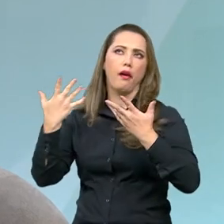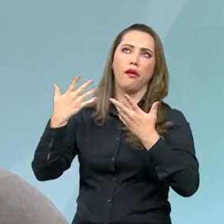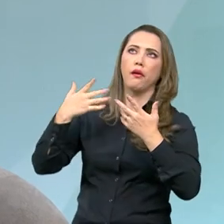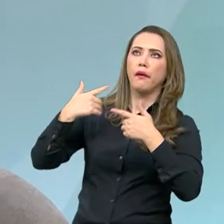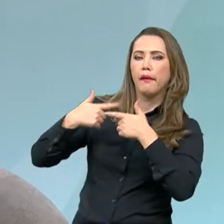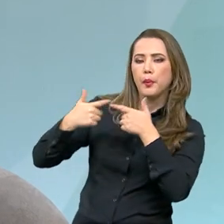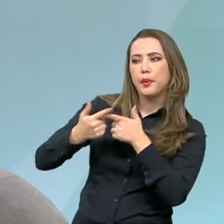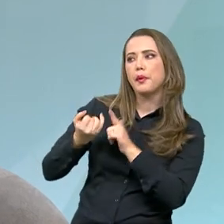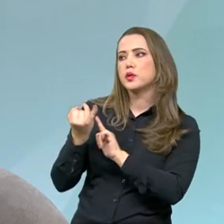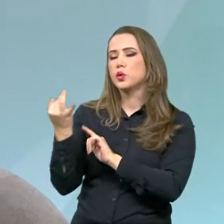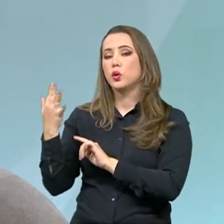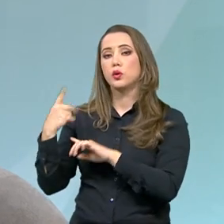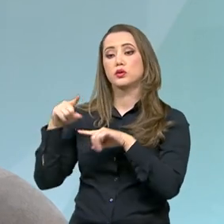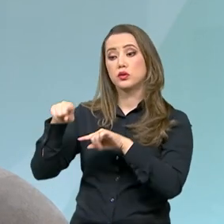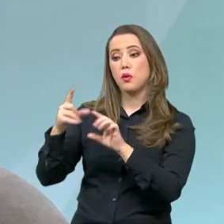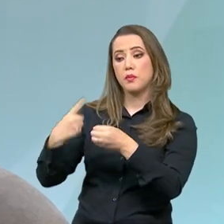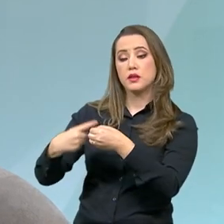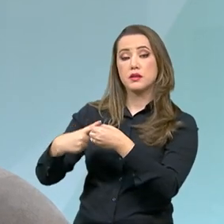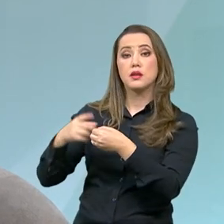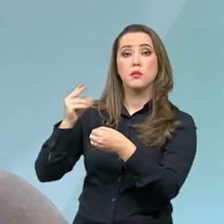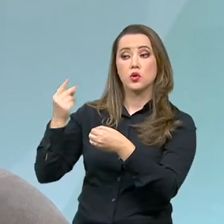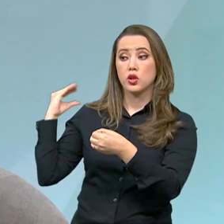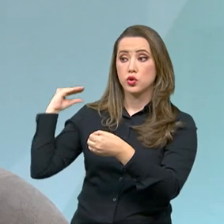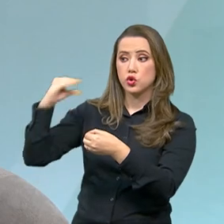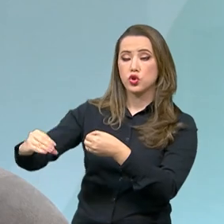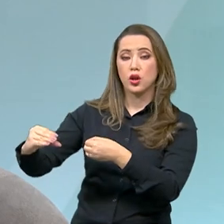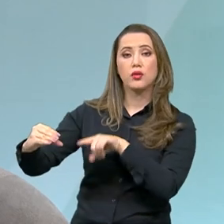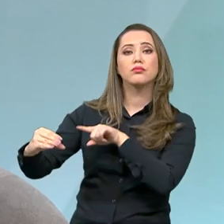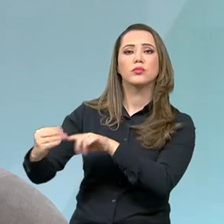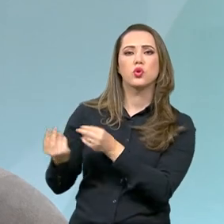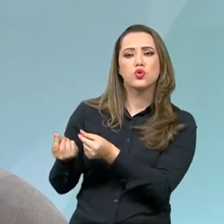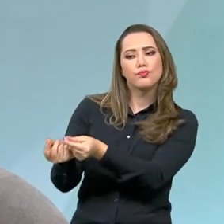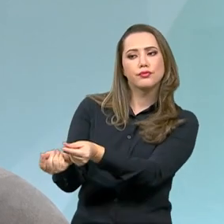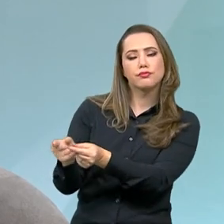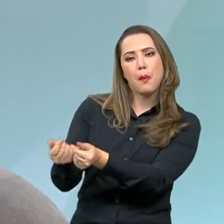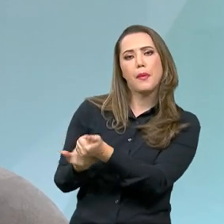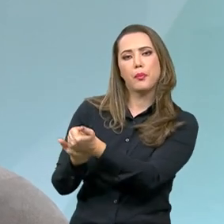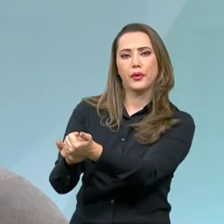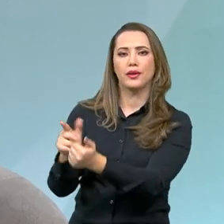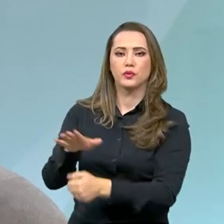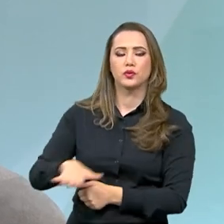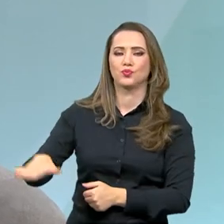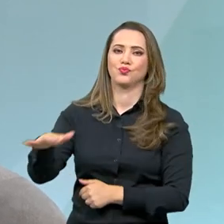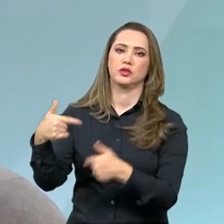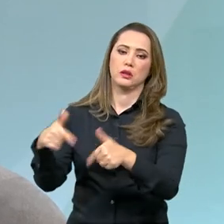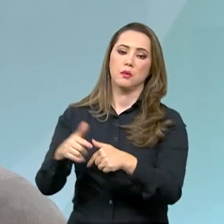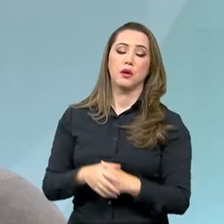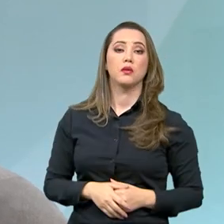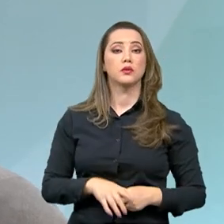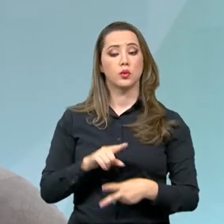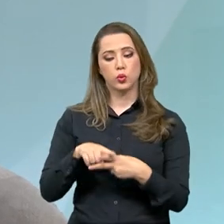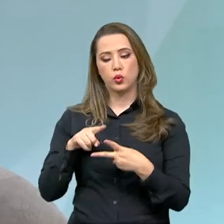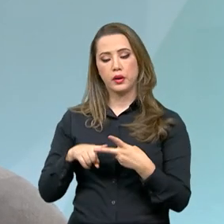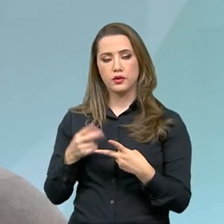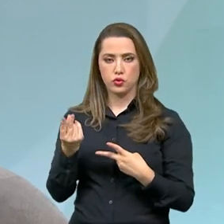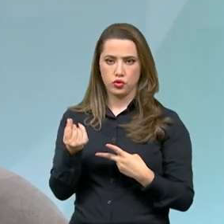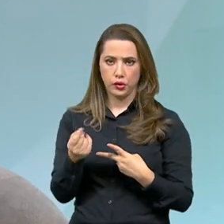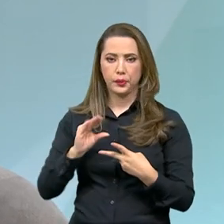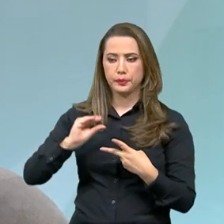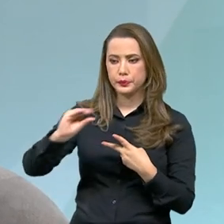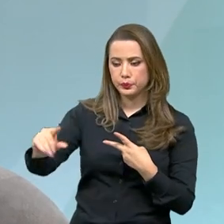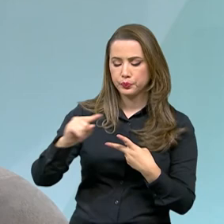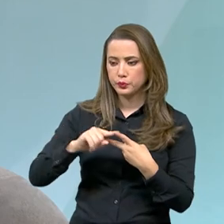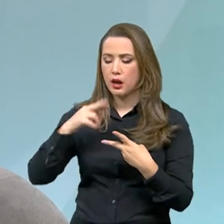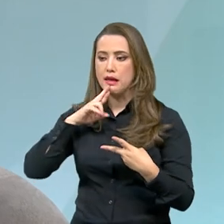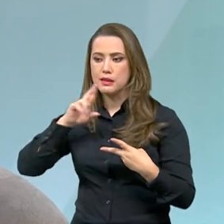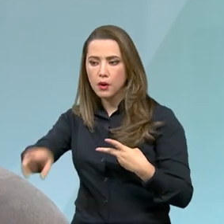passam a estar habilitados a receber recursos federais para fazer o apoio. Então são dois tipos de recursos. O recurso que a gente manda para